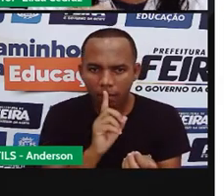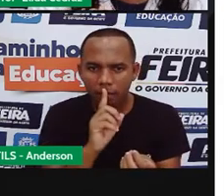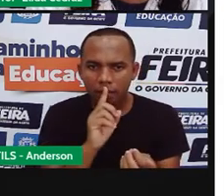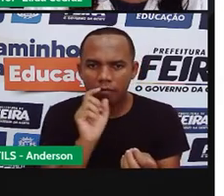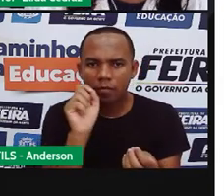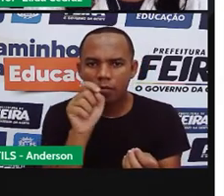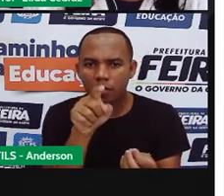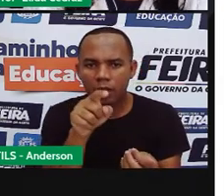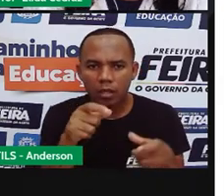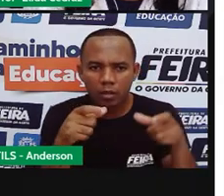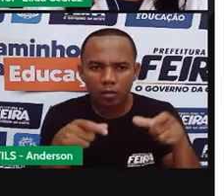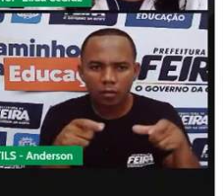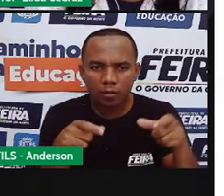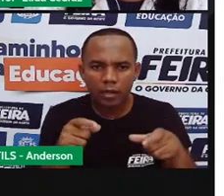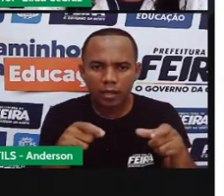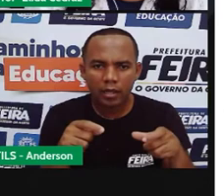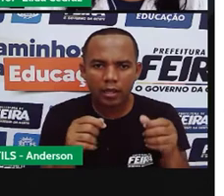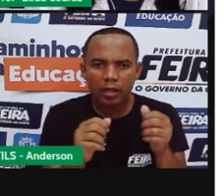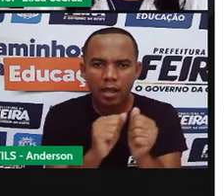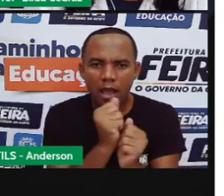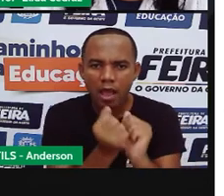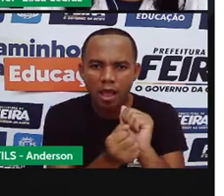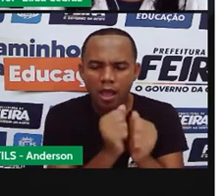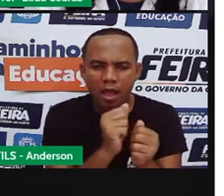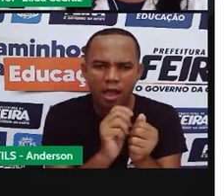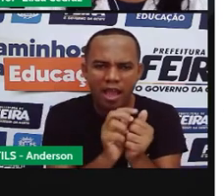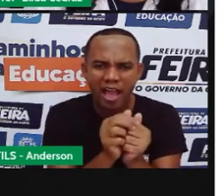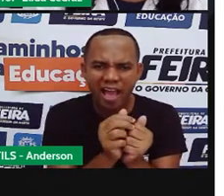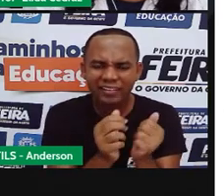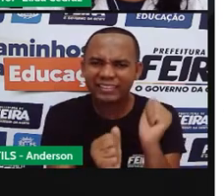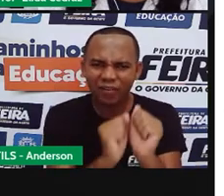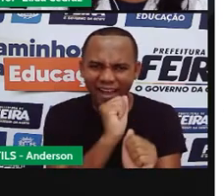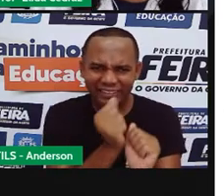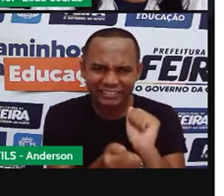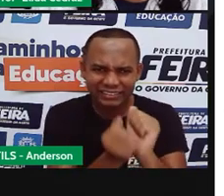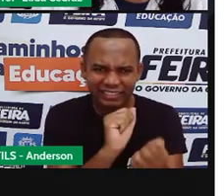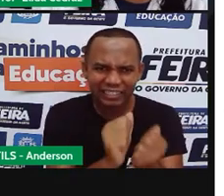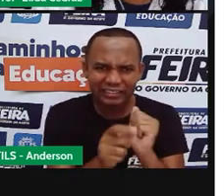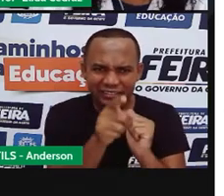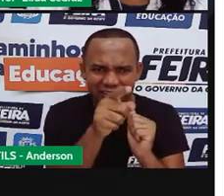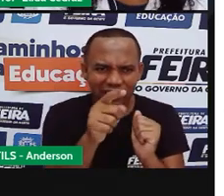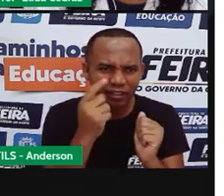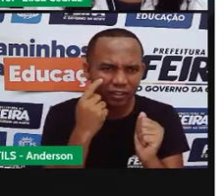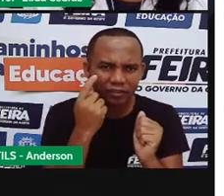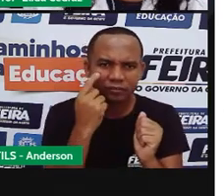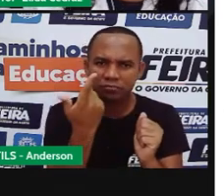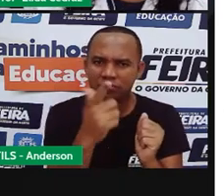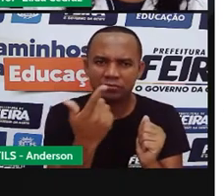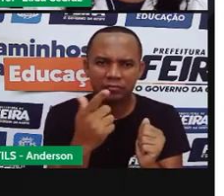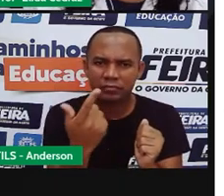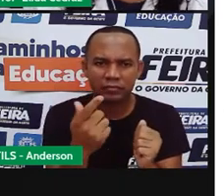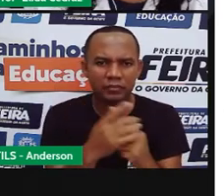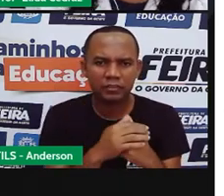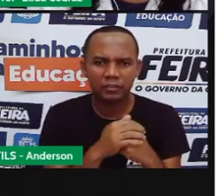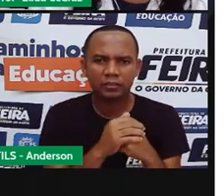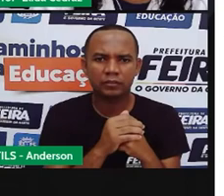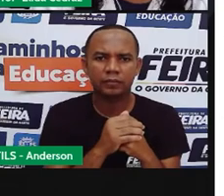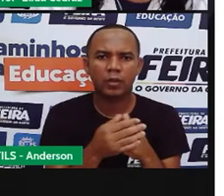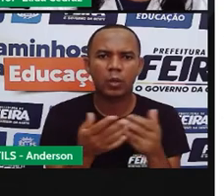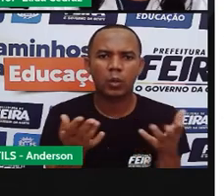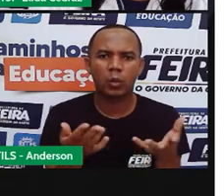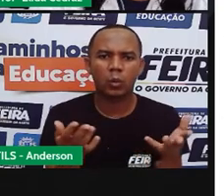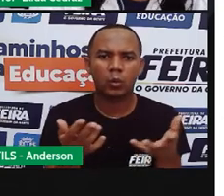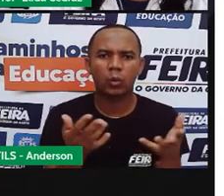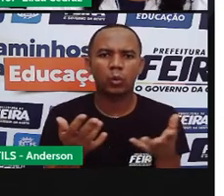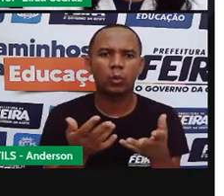hoje é o mercado de arte municipal. Olha só, muito antigo. Não existe mais esse abrigo. Hoje